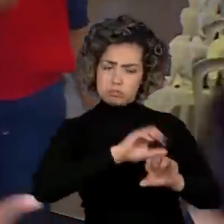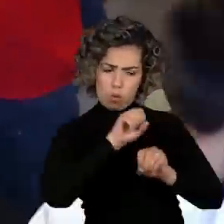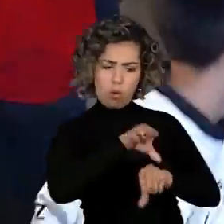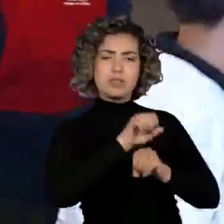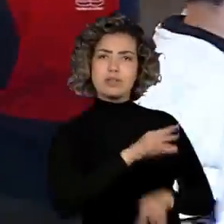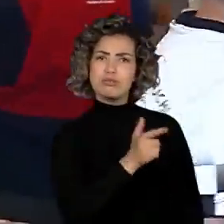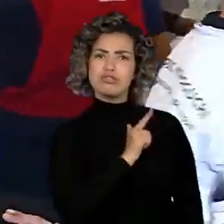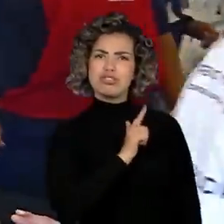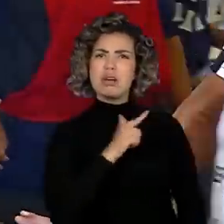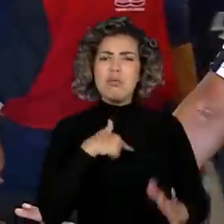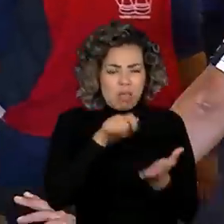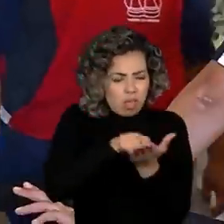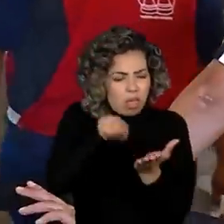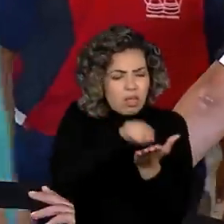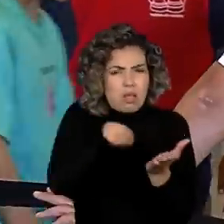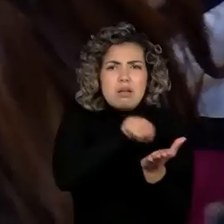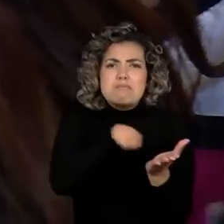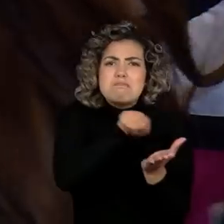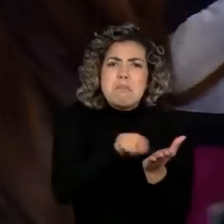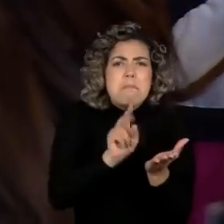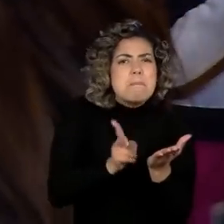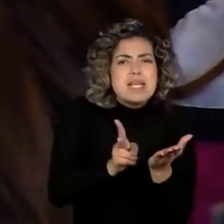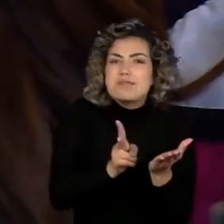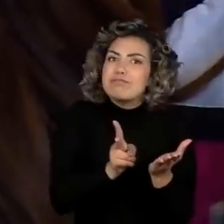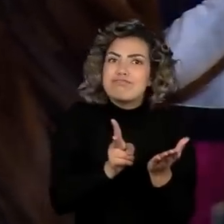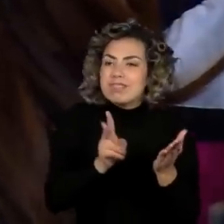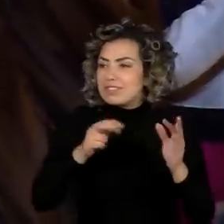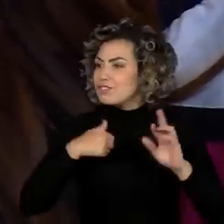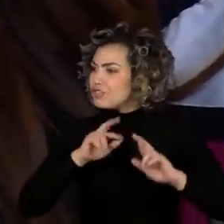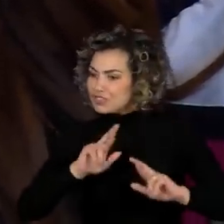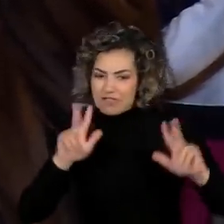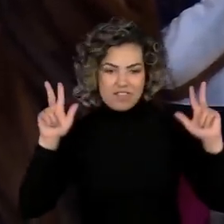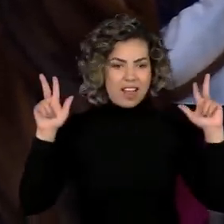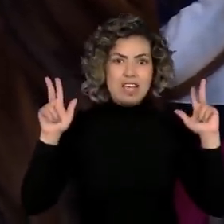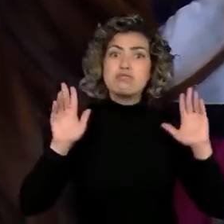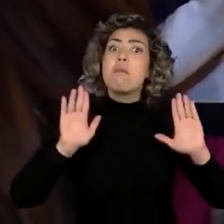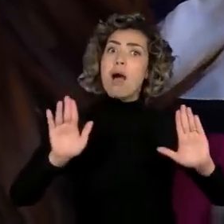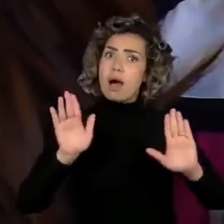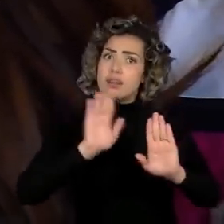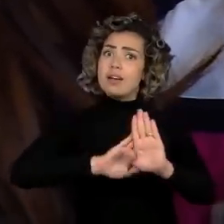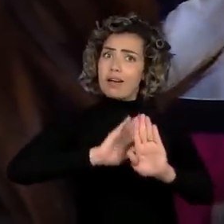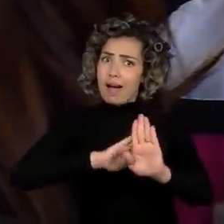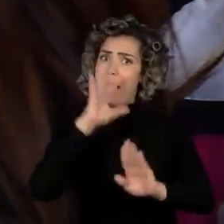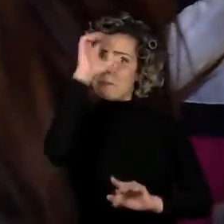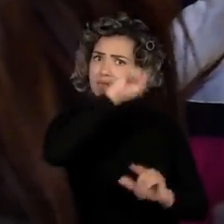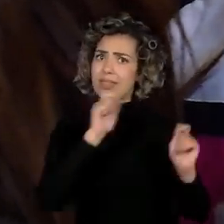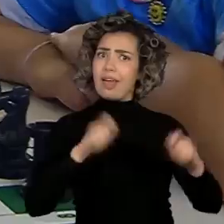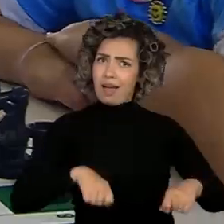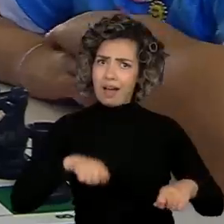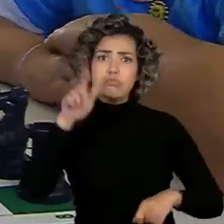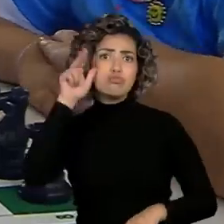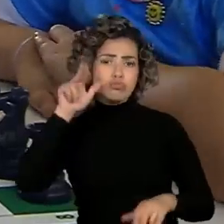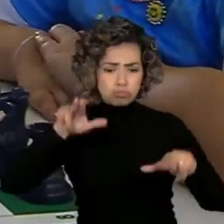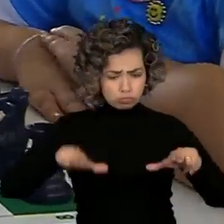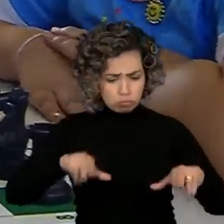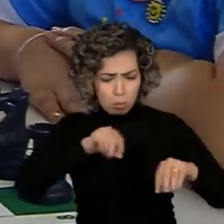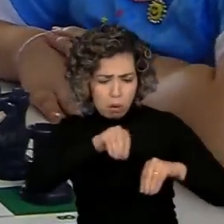sala de aula e você tem a questão educacional também, porque você vai estudar xadrez. Xadrez é algo importante.